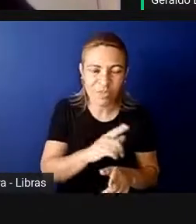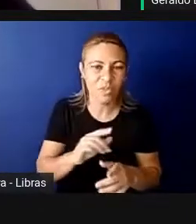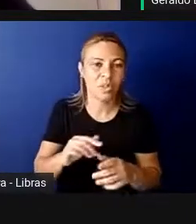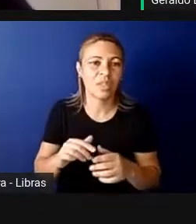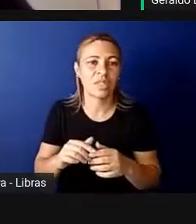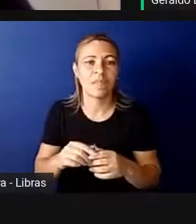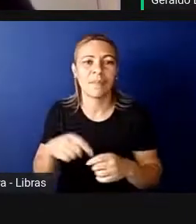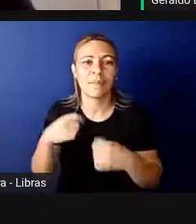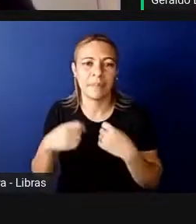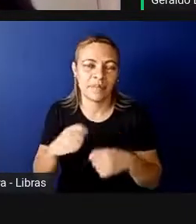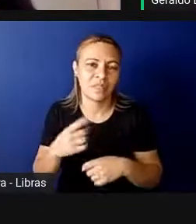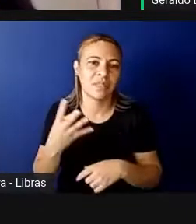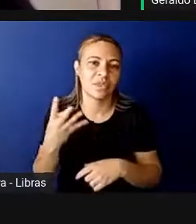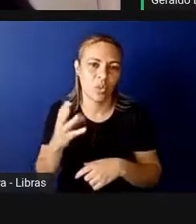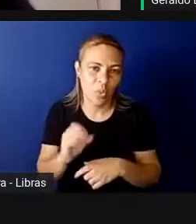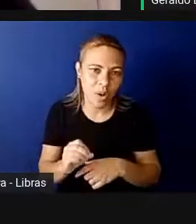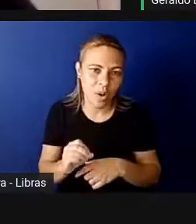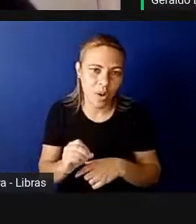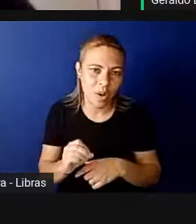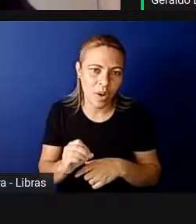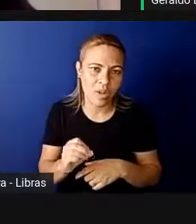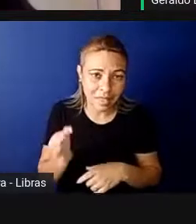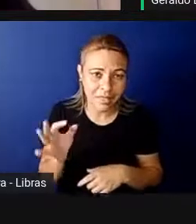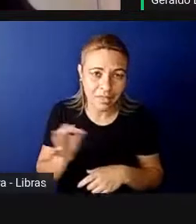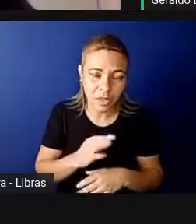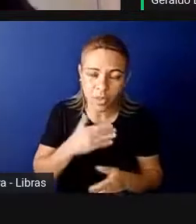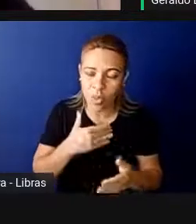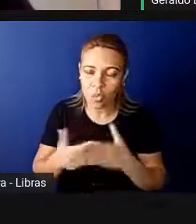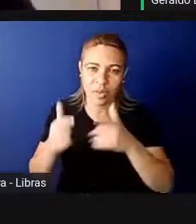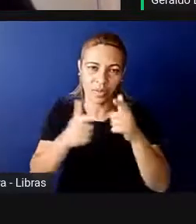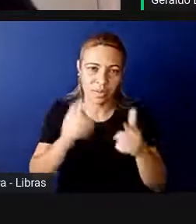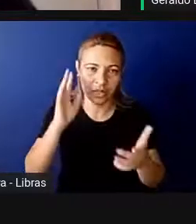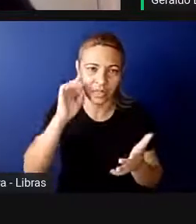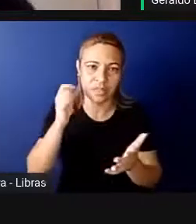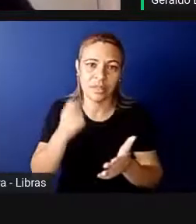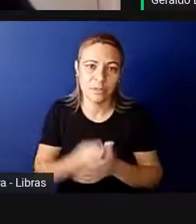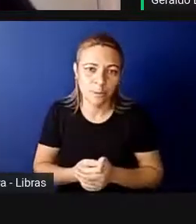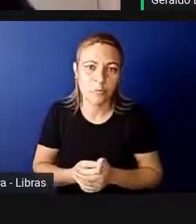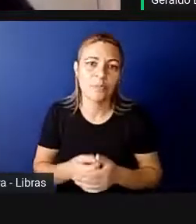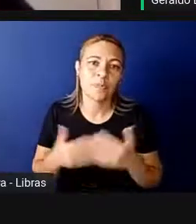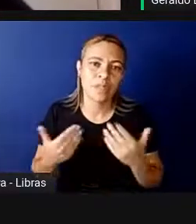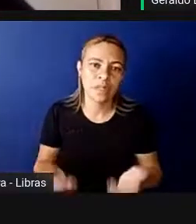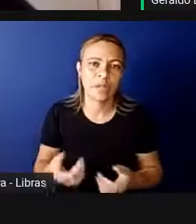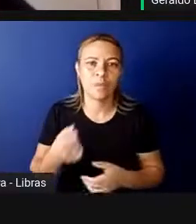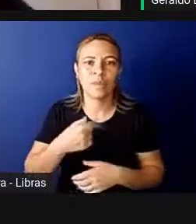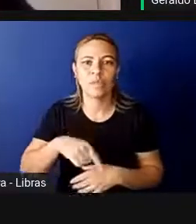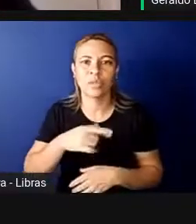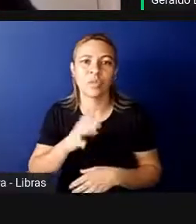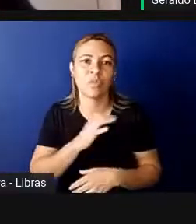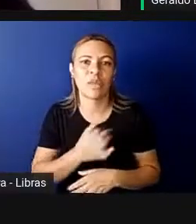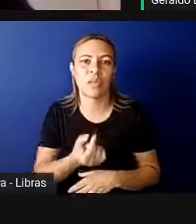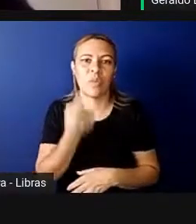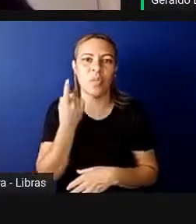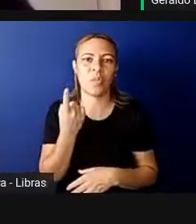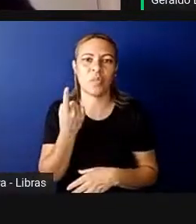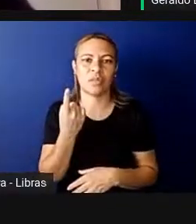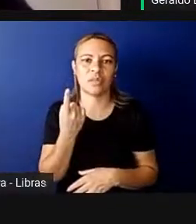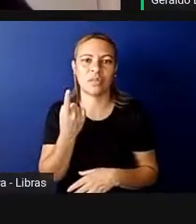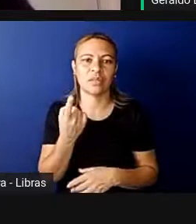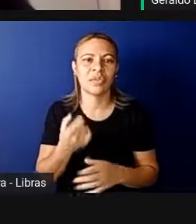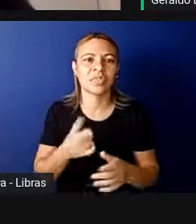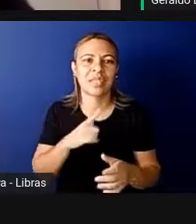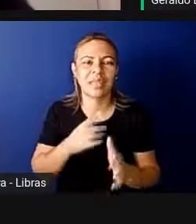60% em qualquer órgão de decisão. Então, a gente não quer ter uma, a gente quer ter paridade, ter